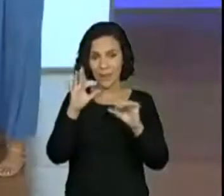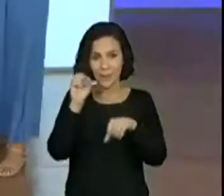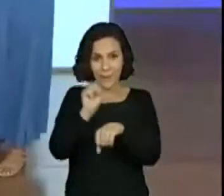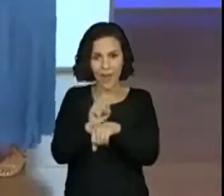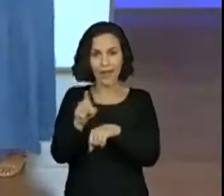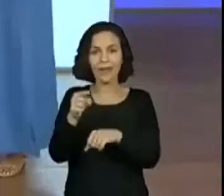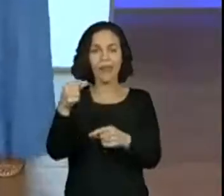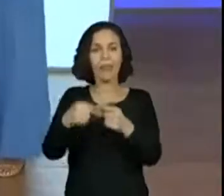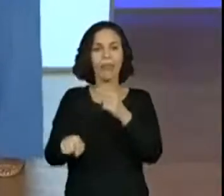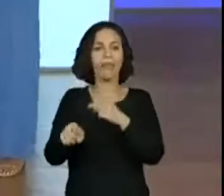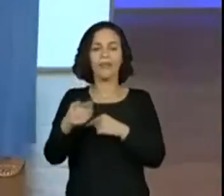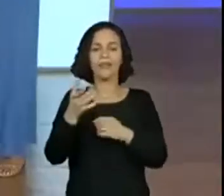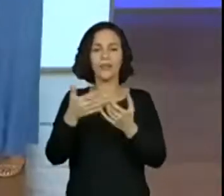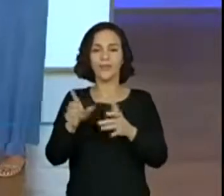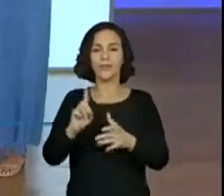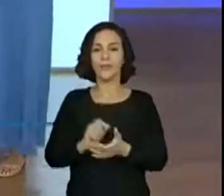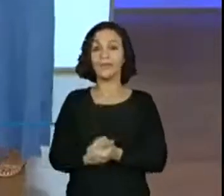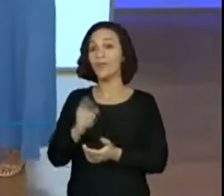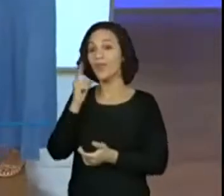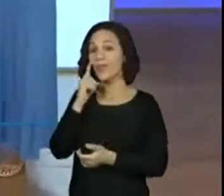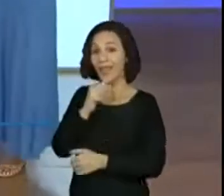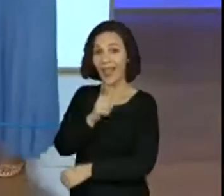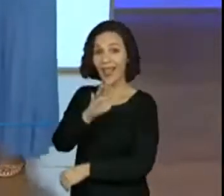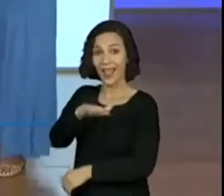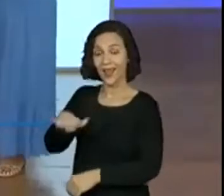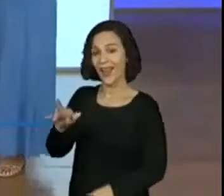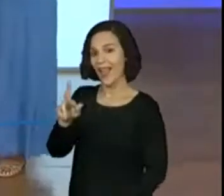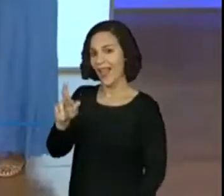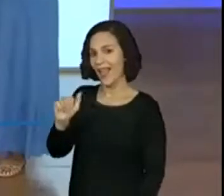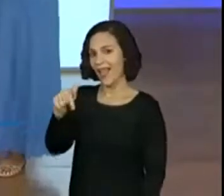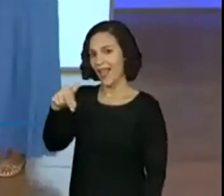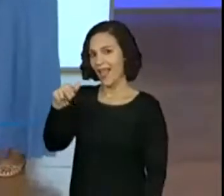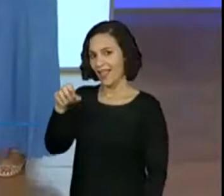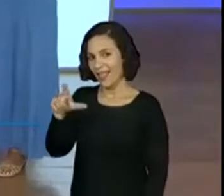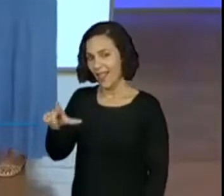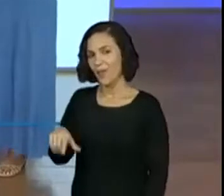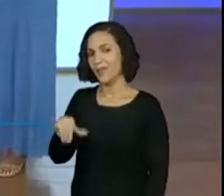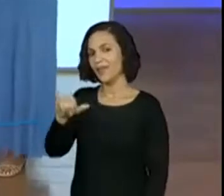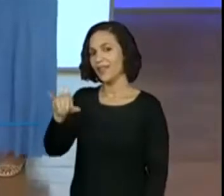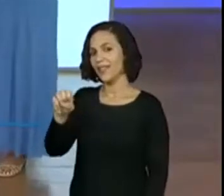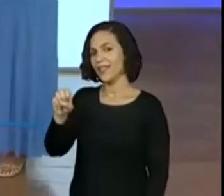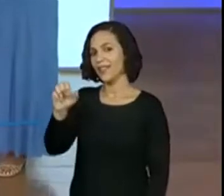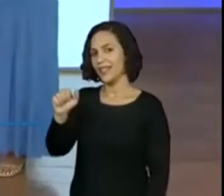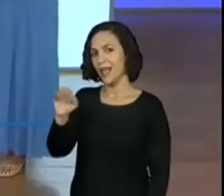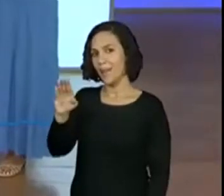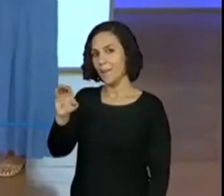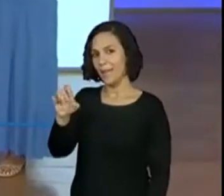Isabelle participando. Muito bem, Raquel e a Isabelle. A Proédina colocou lá para a gente.